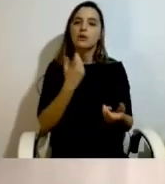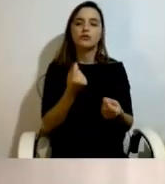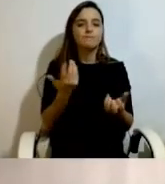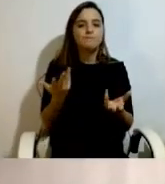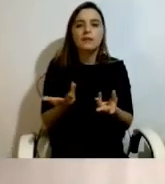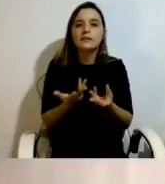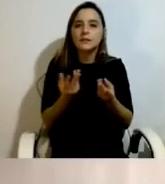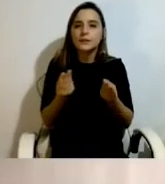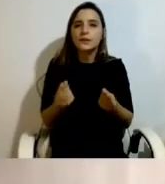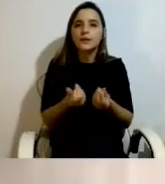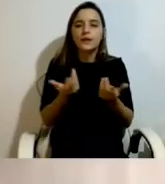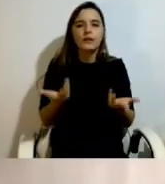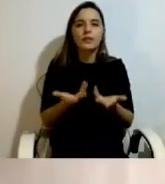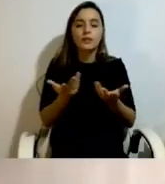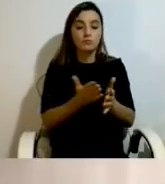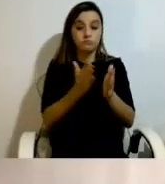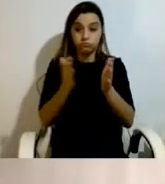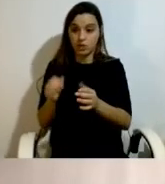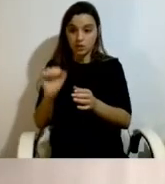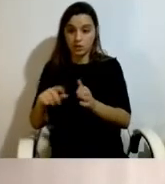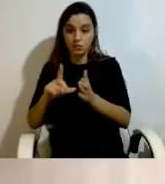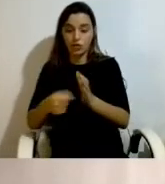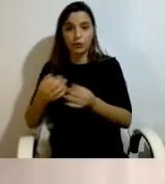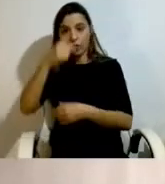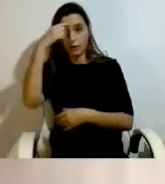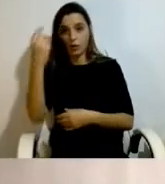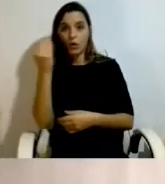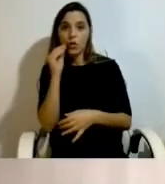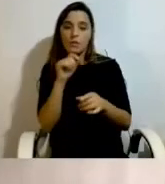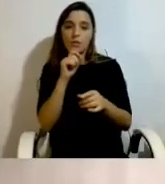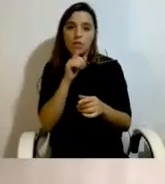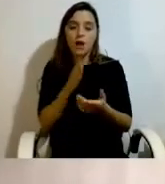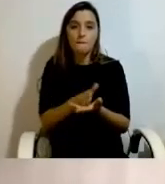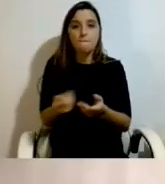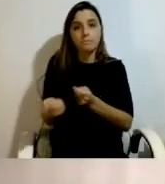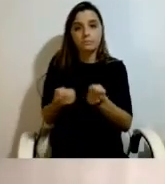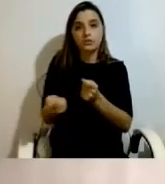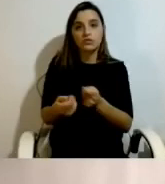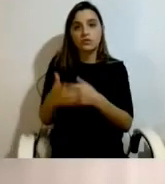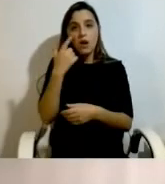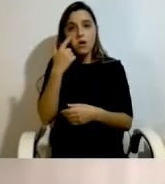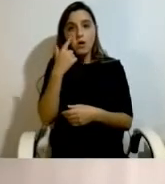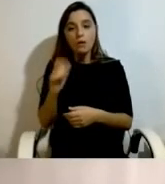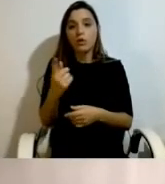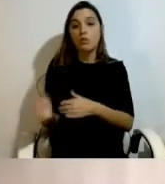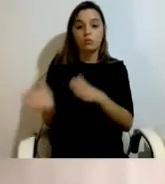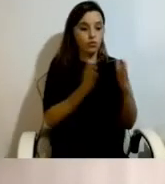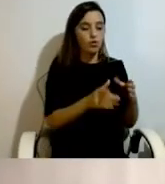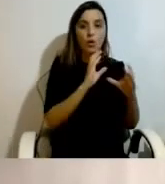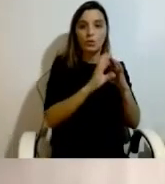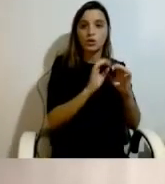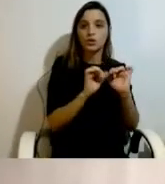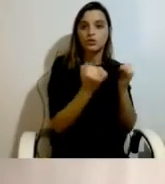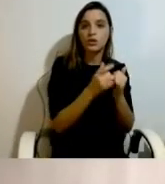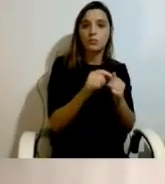Por um lado, o projeto apresentou uma grande dificuldade na mediatização desta experiência piloto. Por outro, a comunicação social apresentou-se também